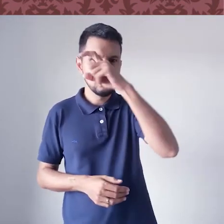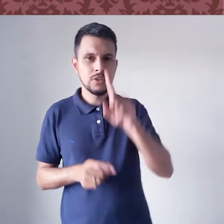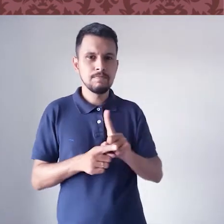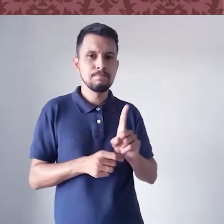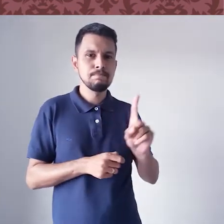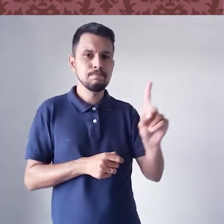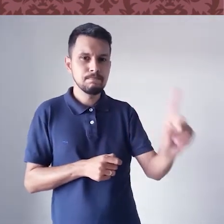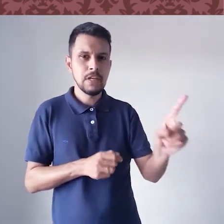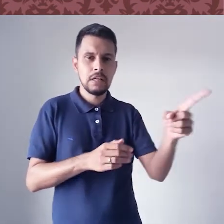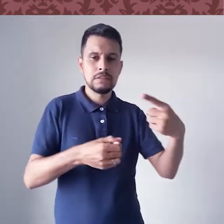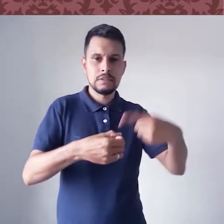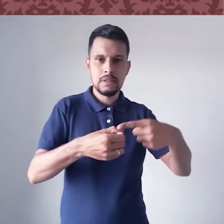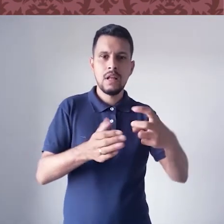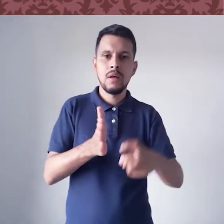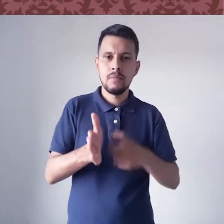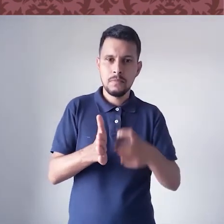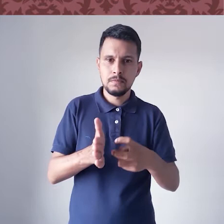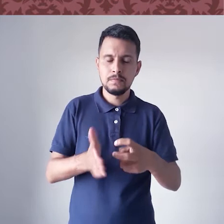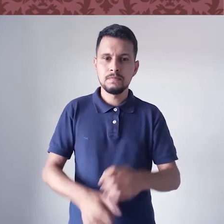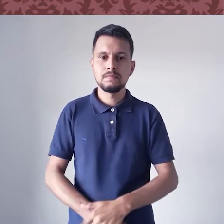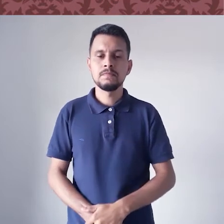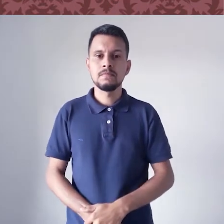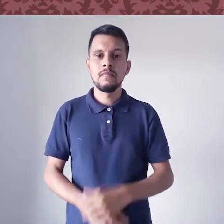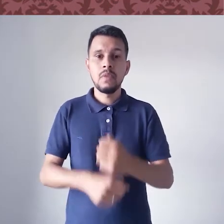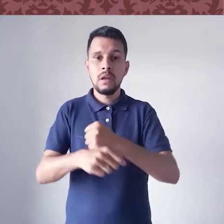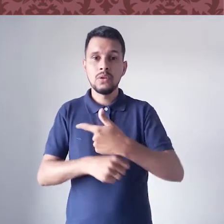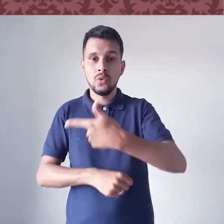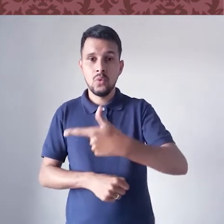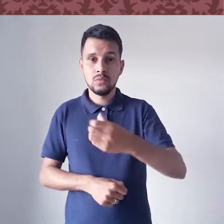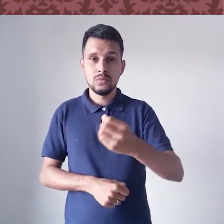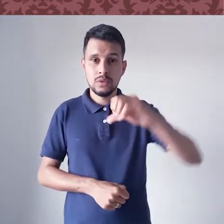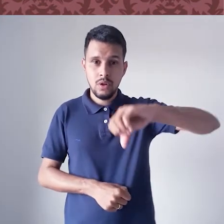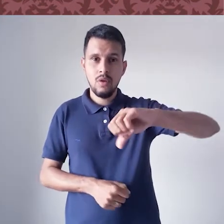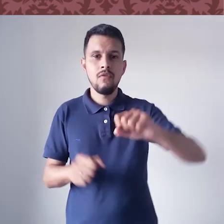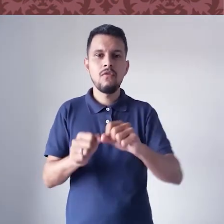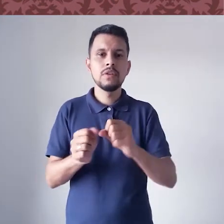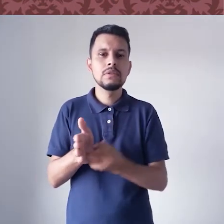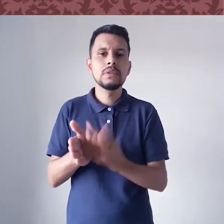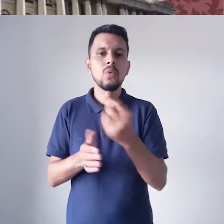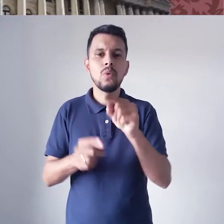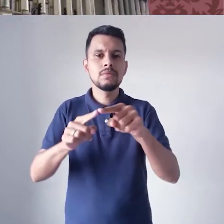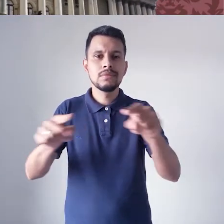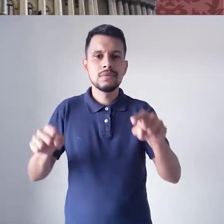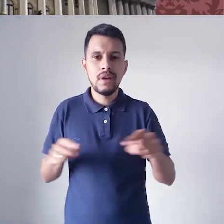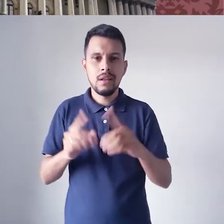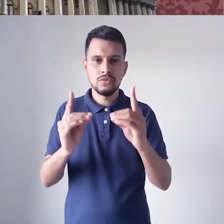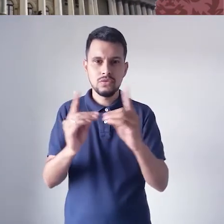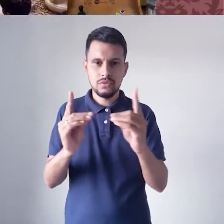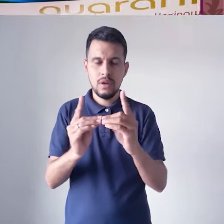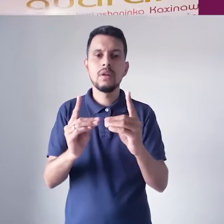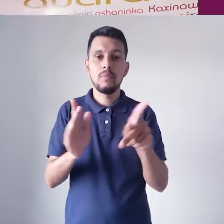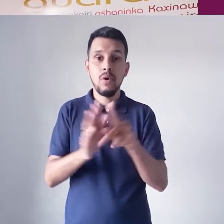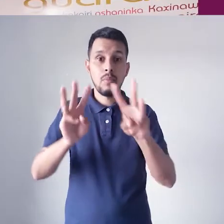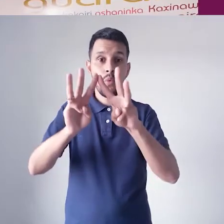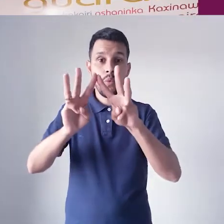muito difícil a gente fazer esse trabalho lá em Paranaguá. E, em 2009, foi criada a sala didática lá